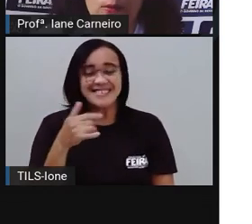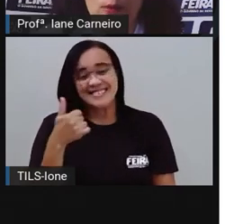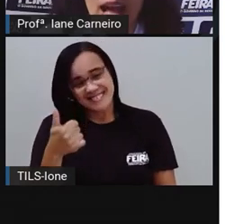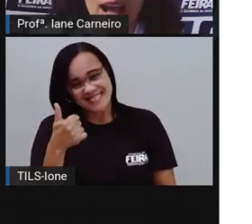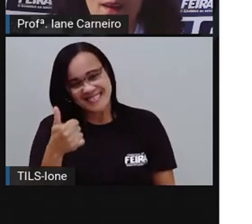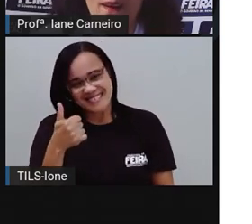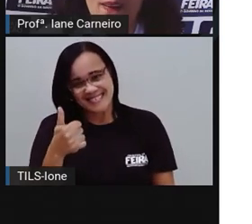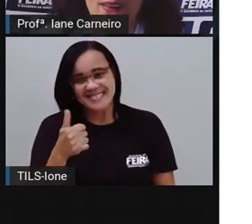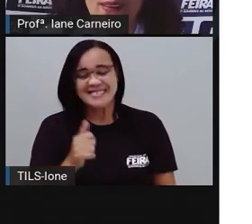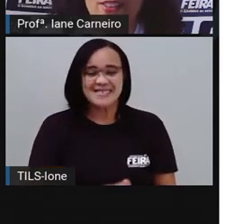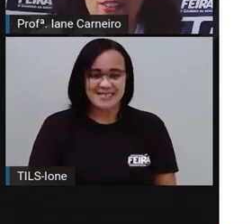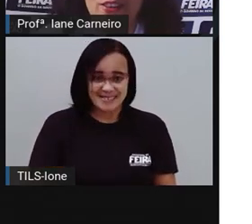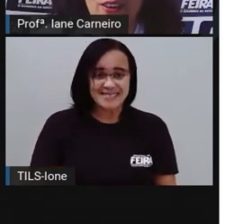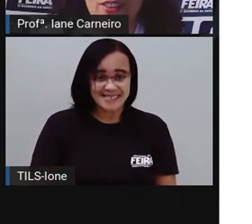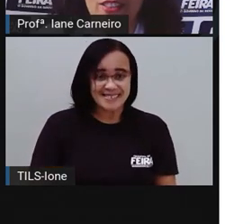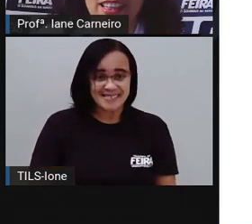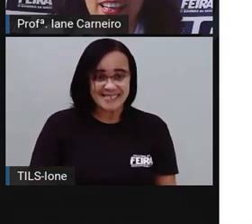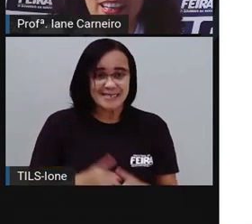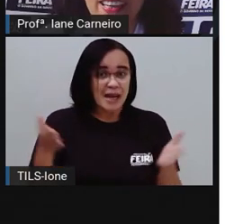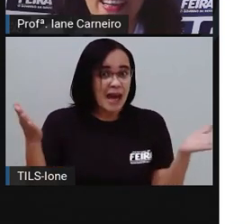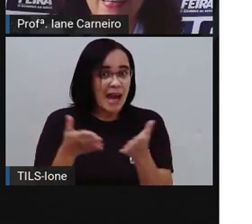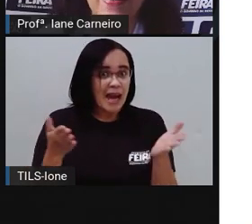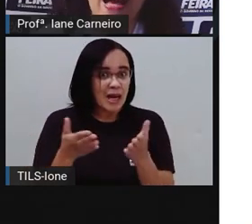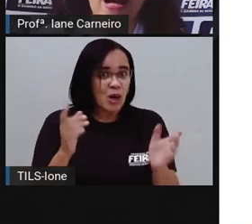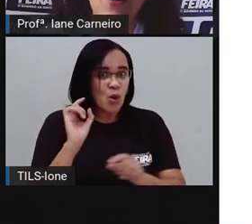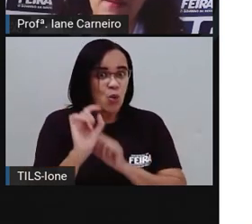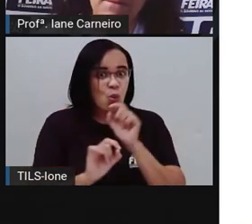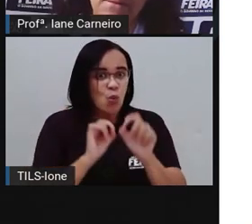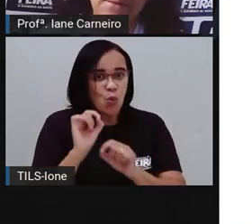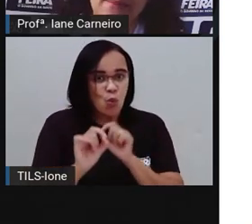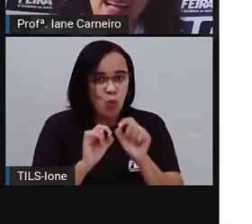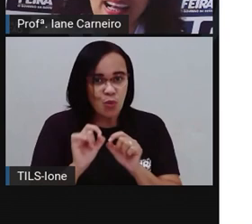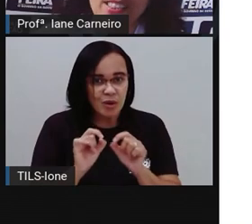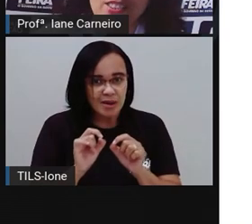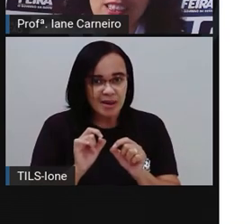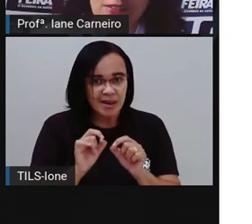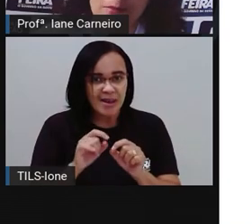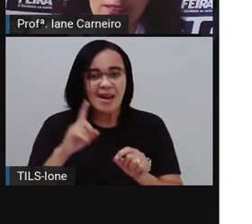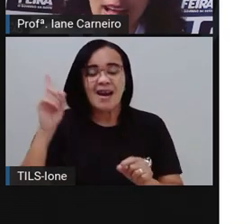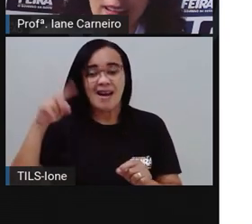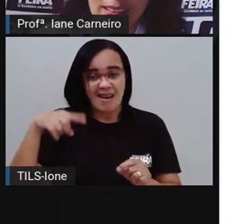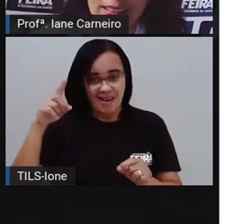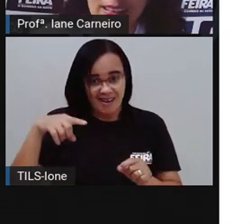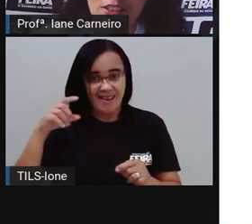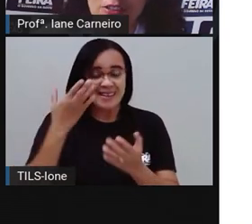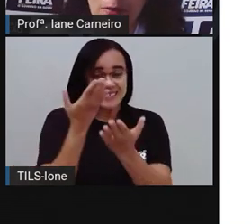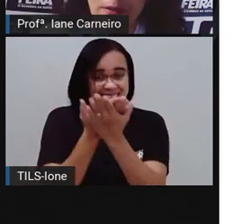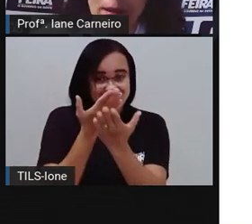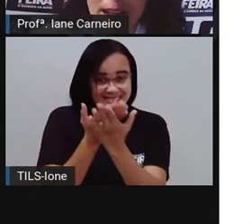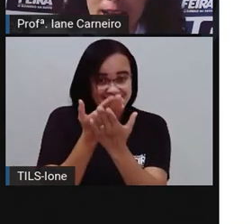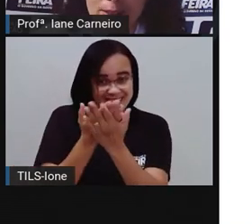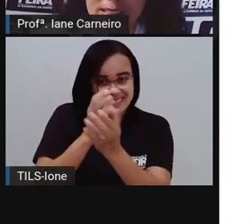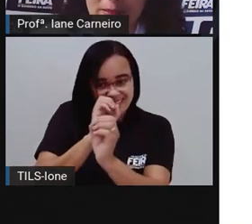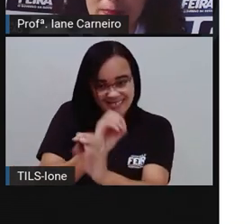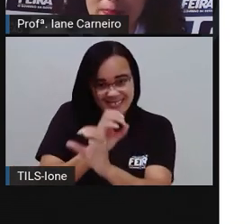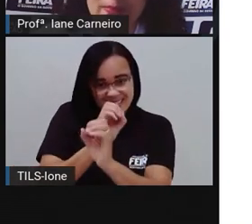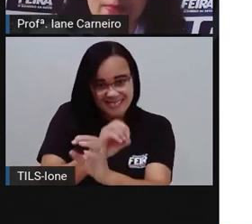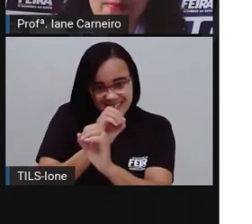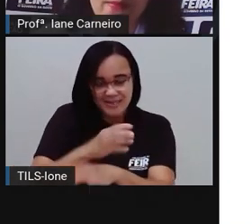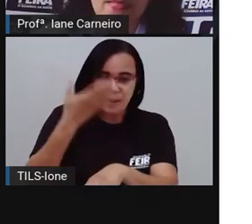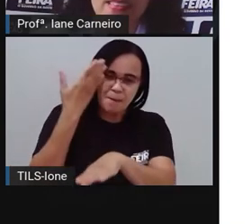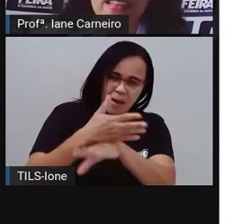Pronto. Agora chegou a hora de quê? Da aula prática. Vamos lá? Estão preparados?